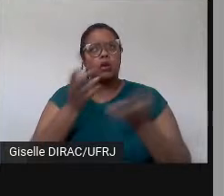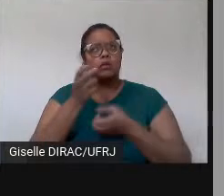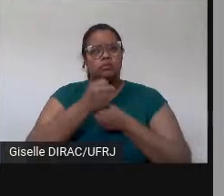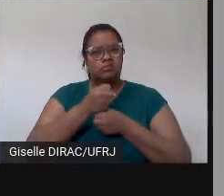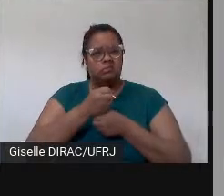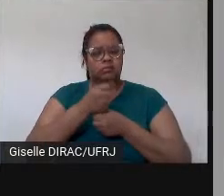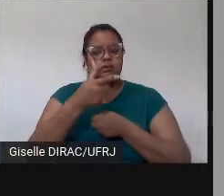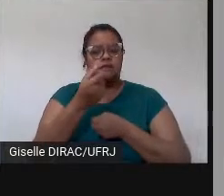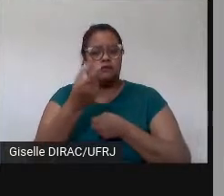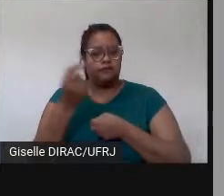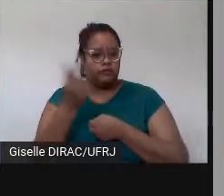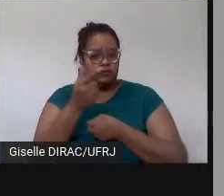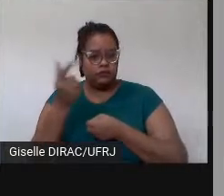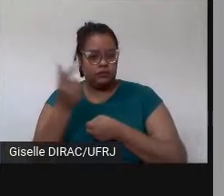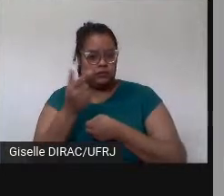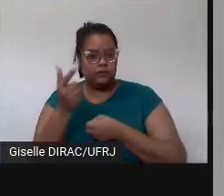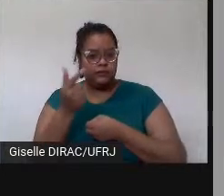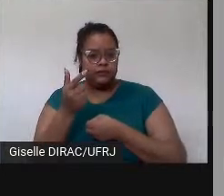nós temos aí...